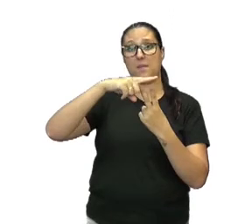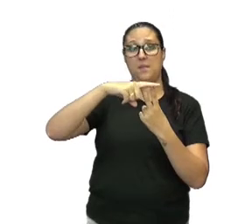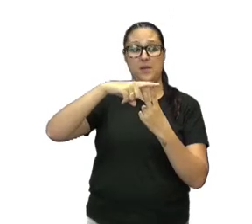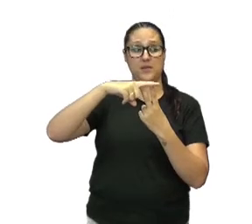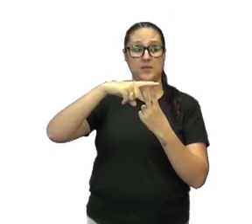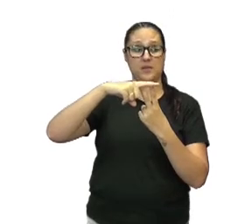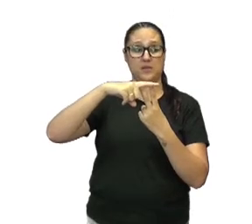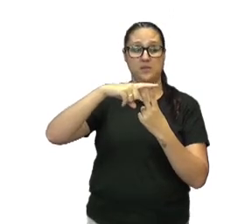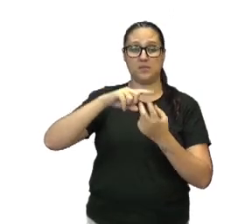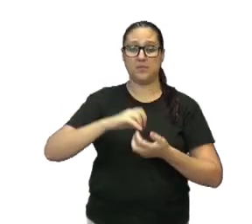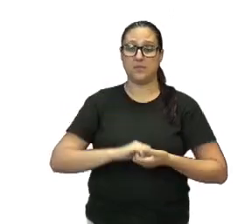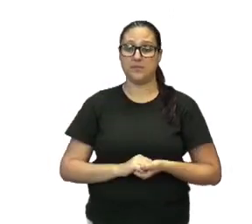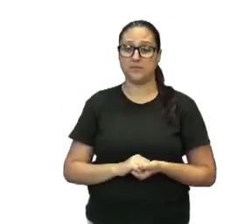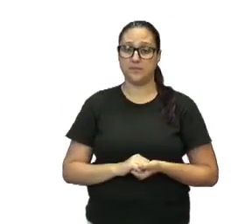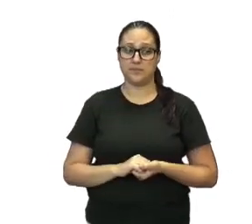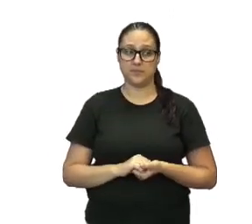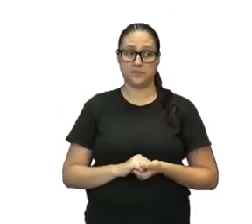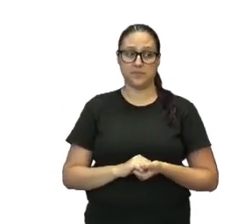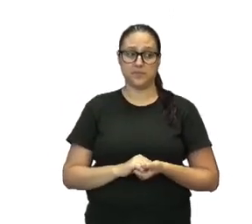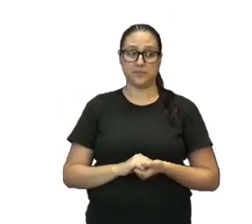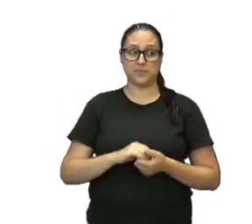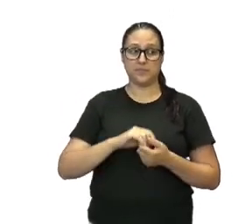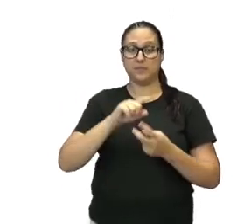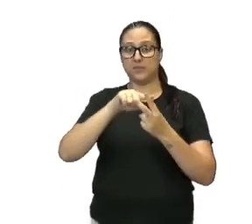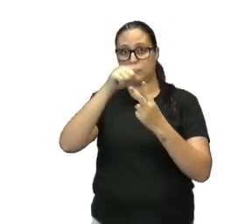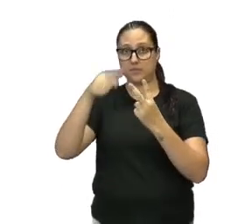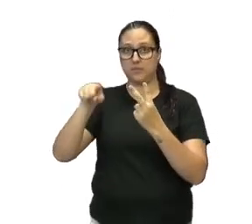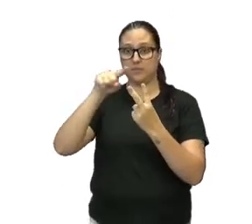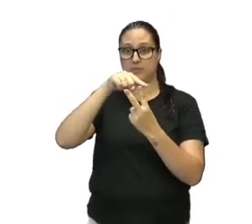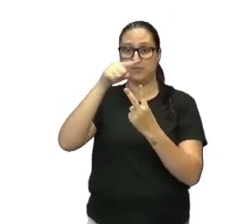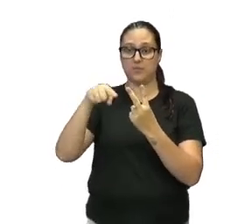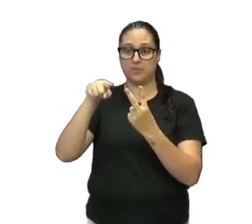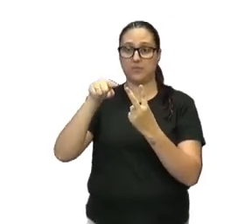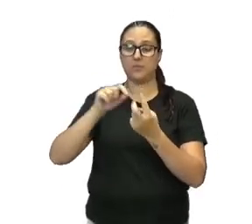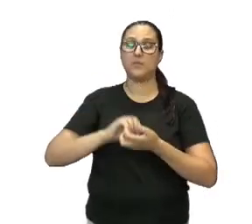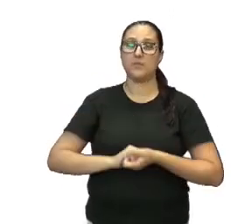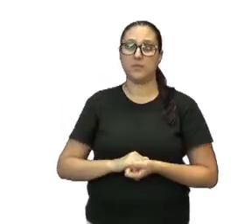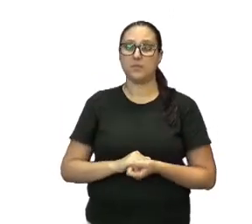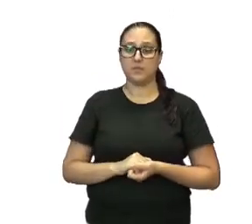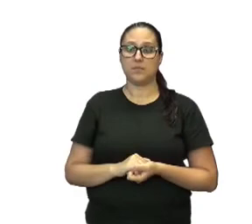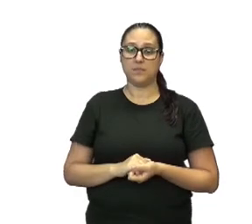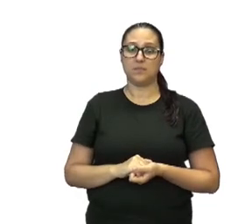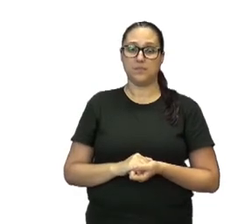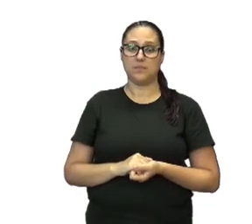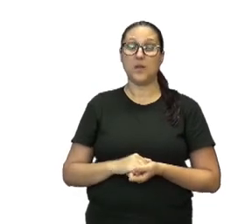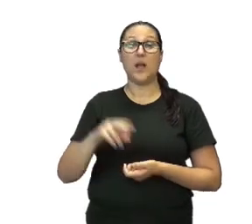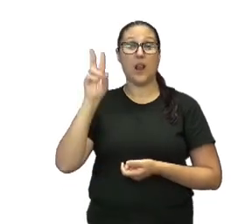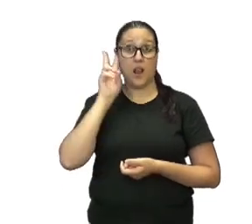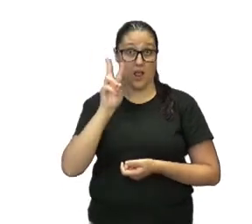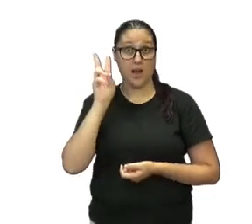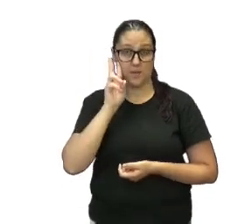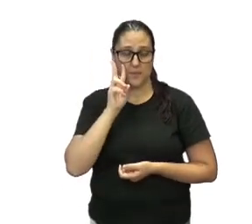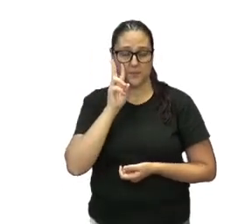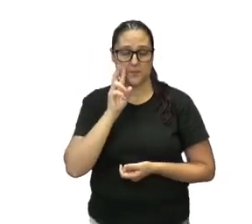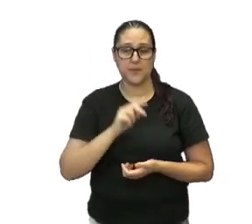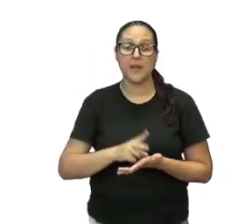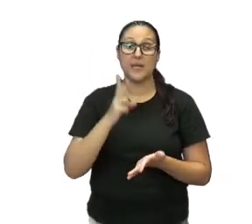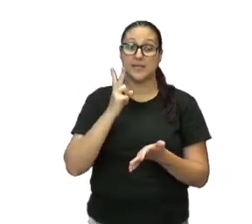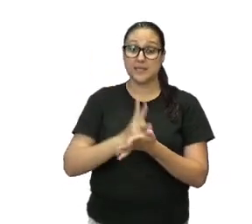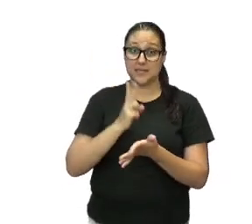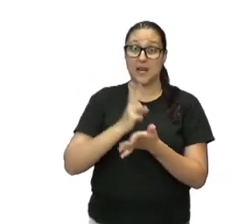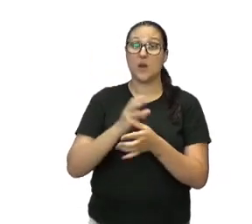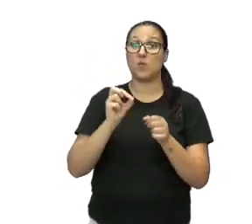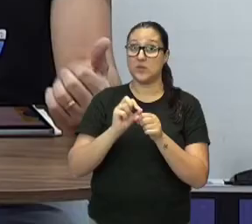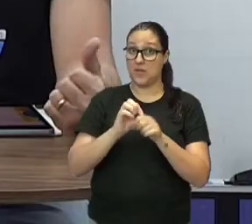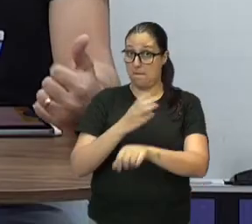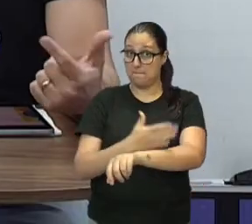tá, de diâmetro, a gente vai obter o valor de π. Tá vendo? Pessoal, lembra de uma coisa, sempre que você fizer isso na